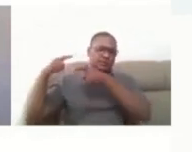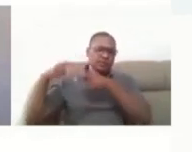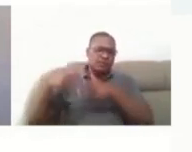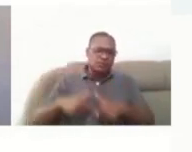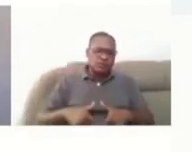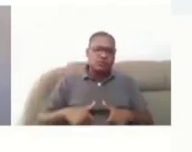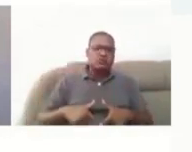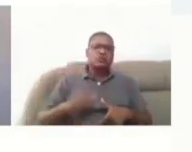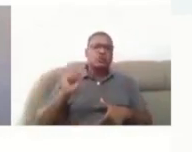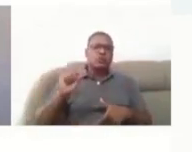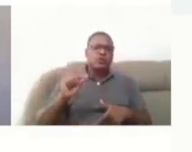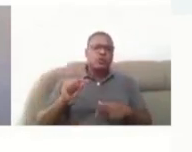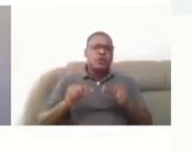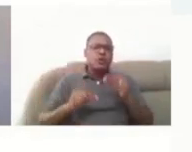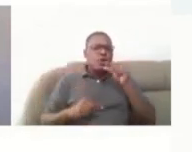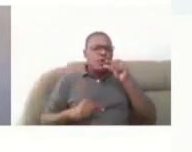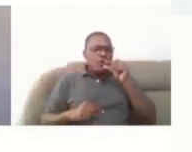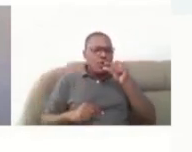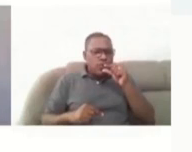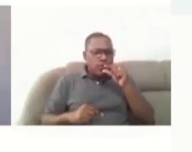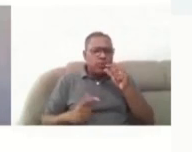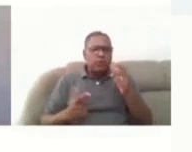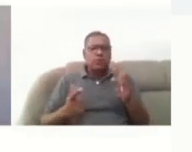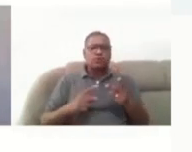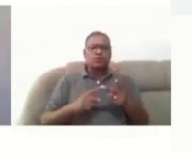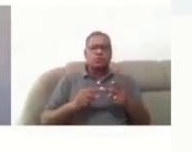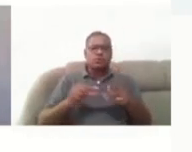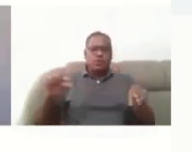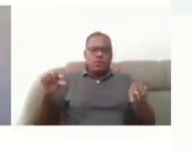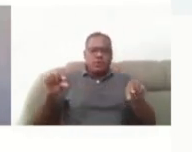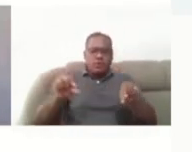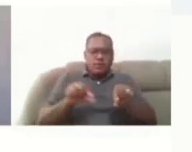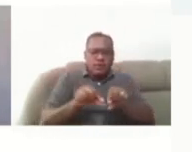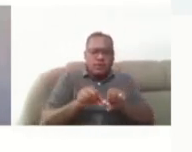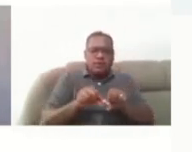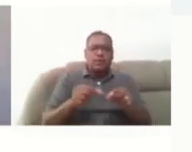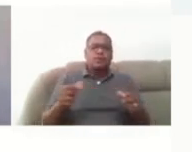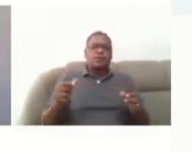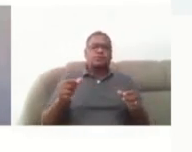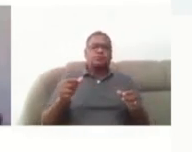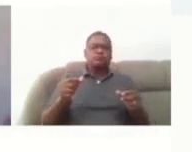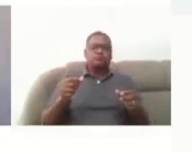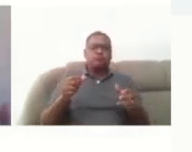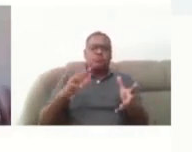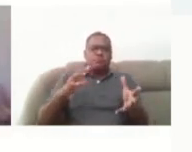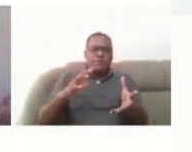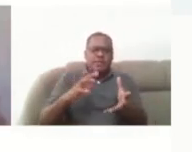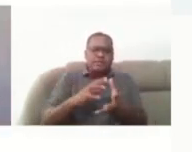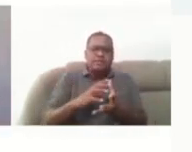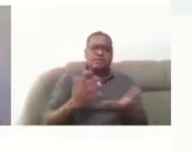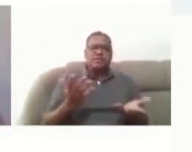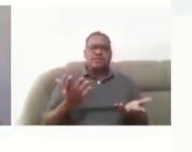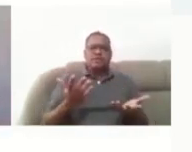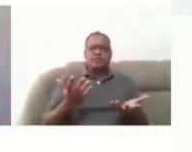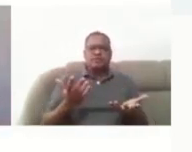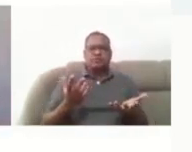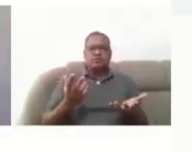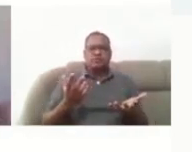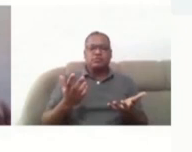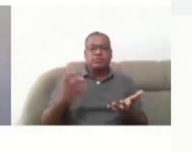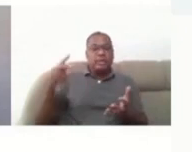ser por meio de sopro também, de encaixe, de pressão. Então, de acordo com as possibilidades